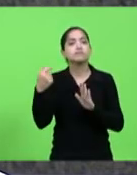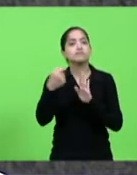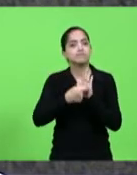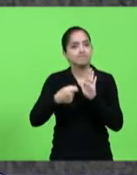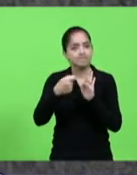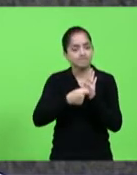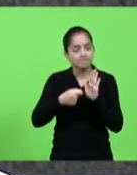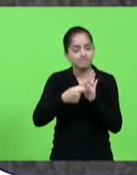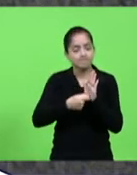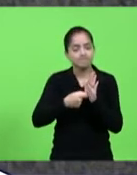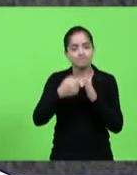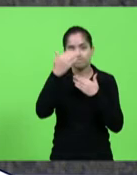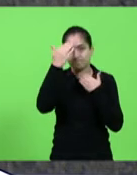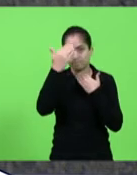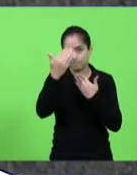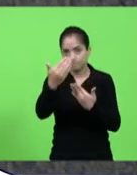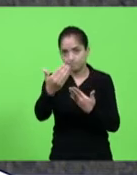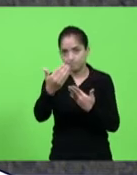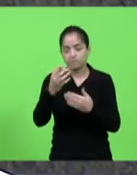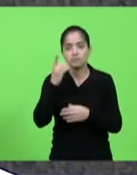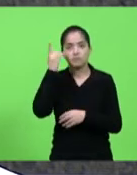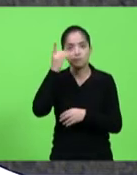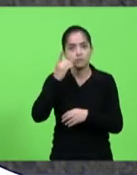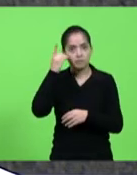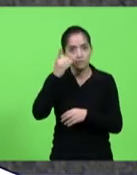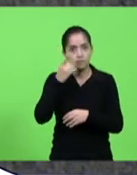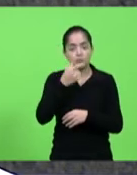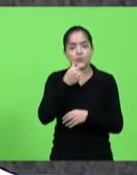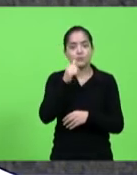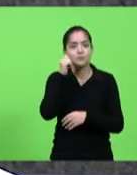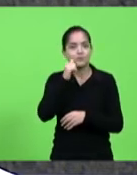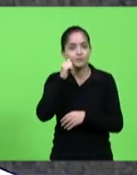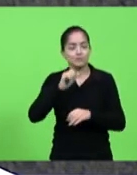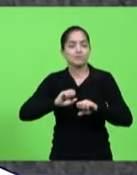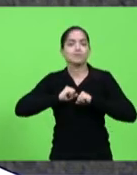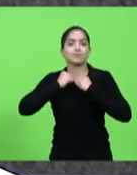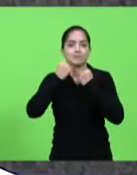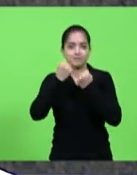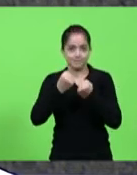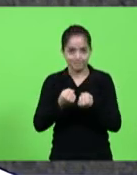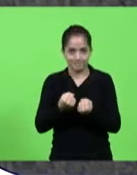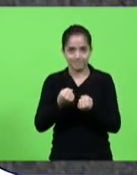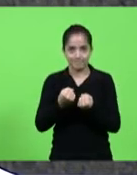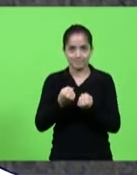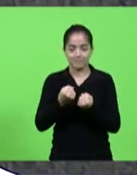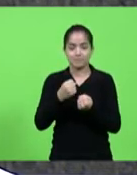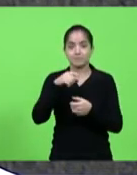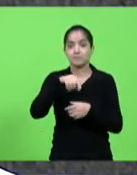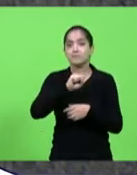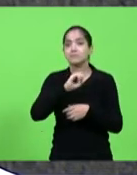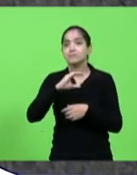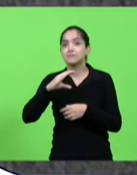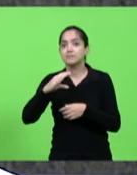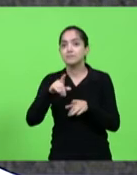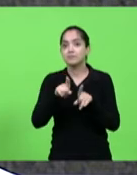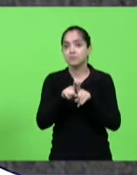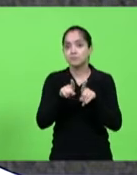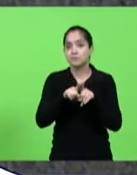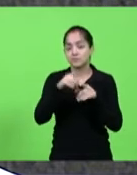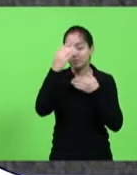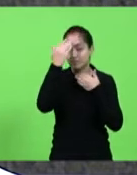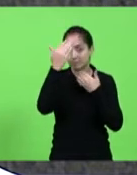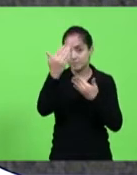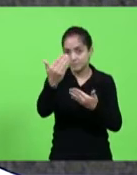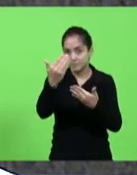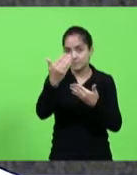gostaria de agradecer às deputadas e aos deputados que defendem os SUAS em Santa Catarina, assim como agradeço aos